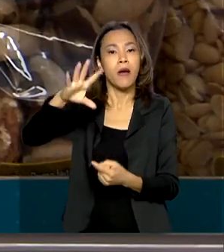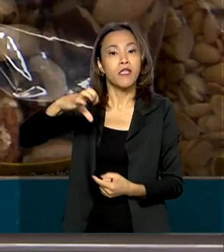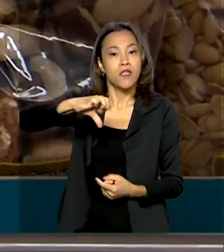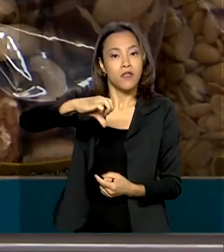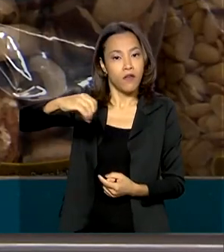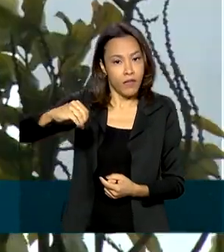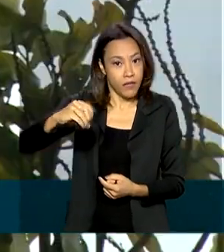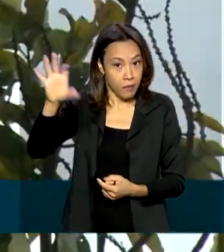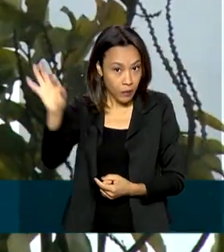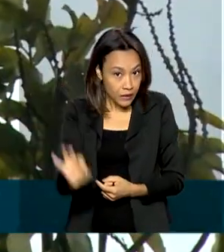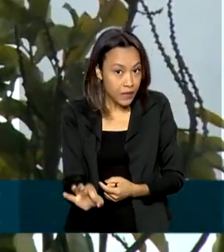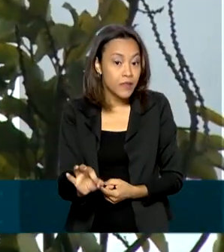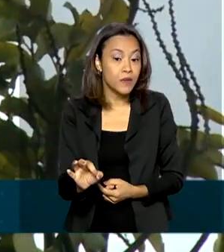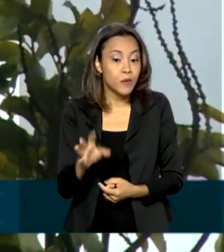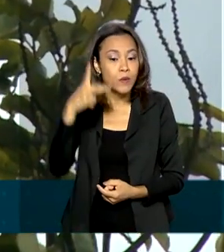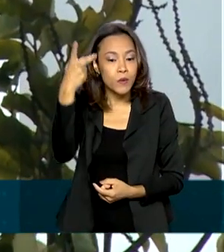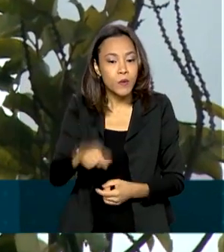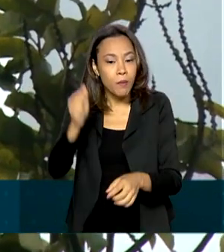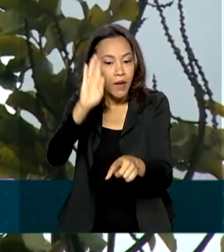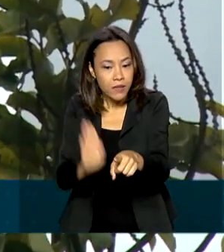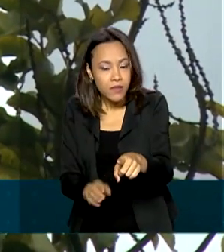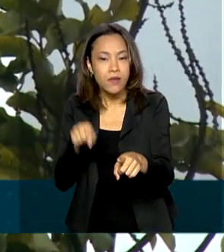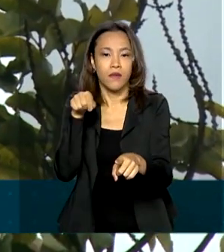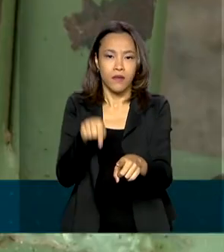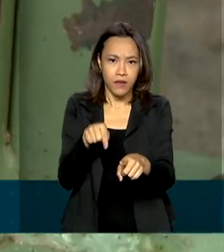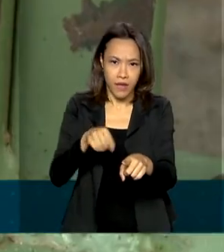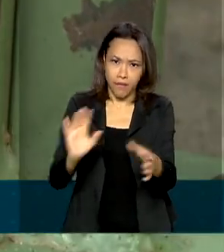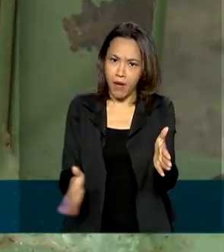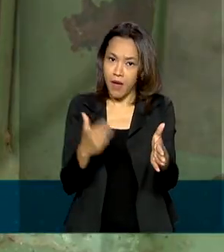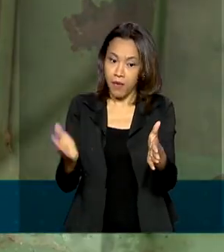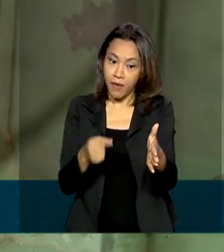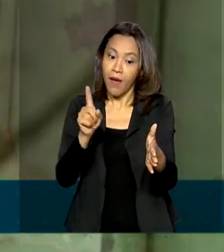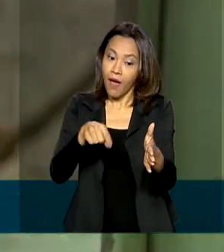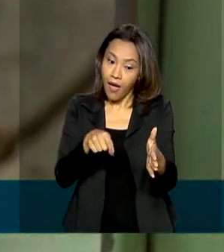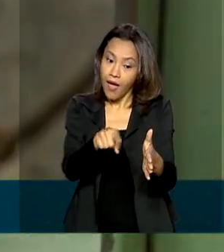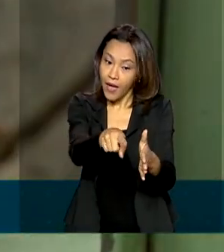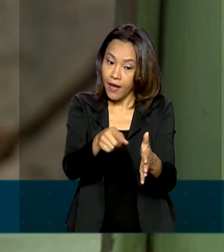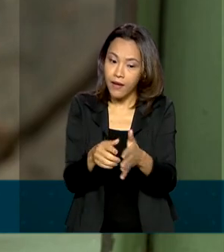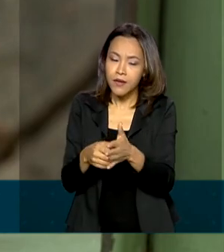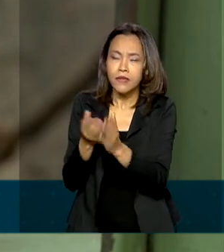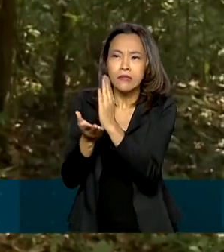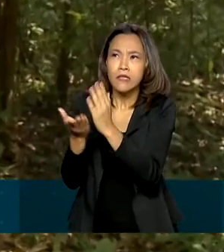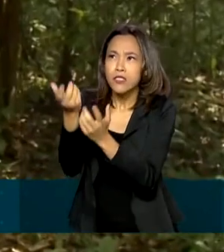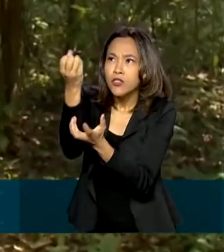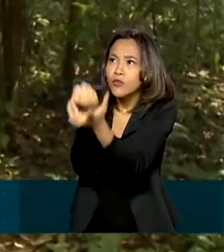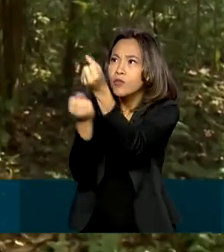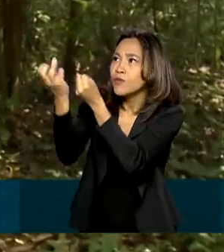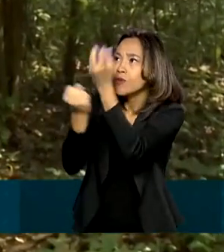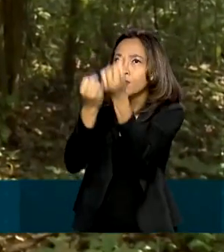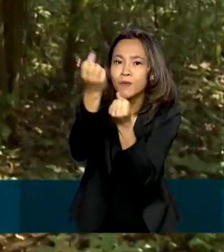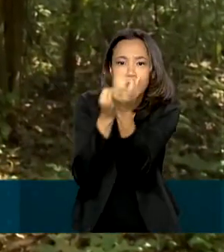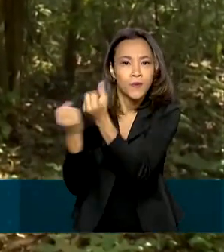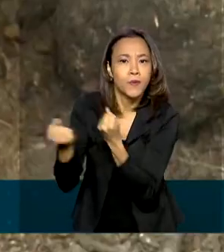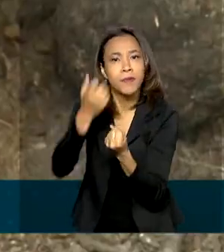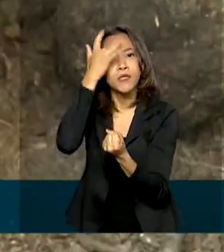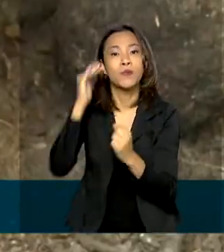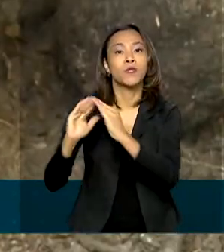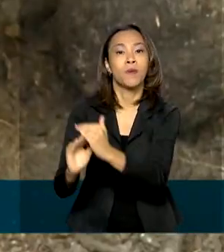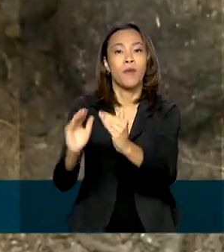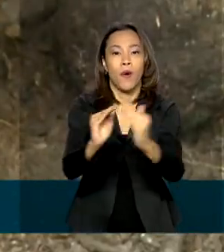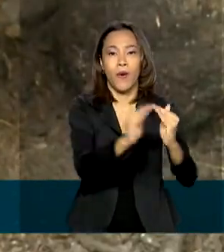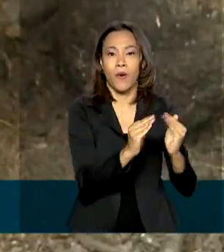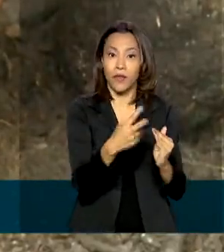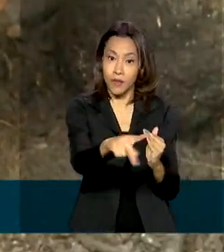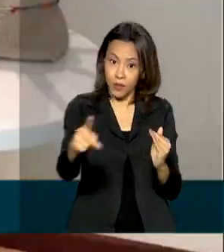da castanha do Brasil produzida no país vem do extrativismo realizado por produtores locais e